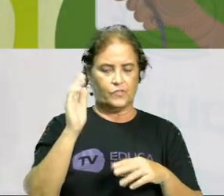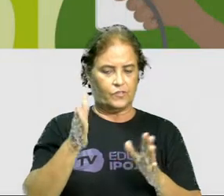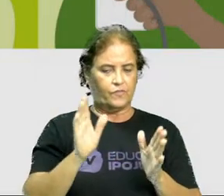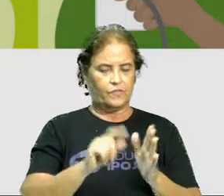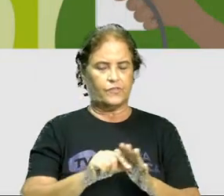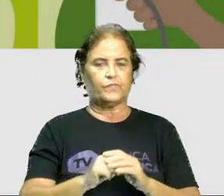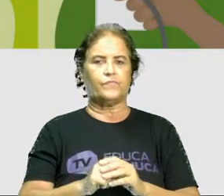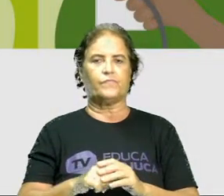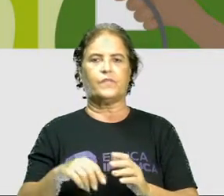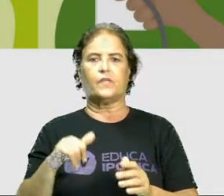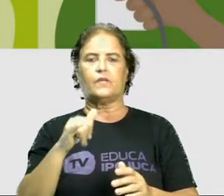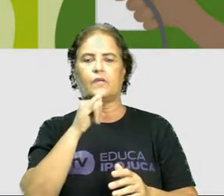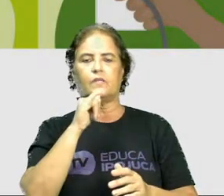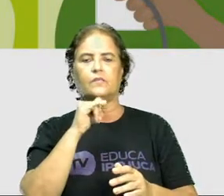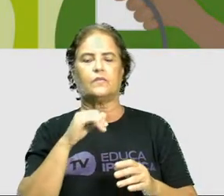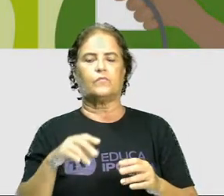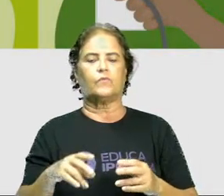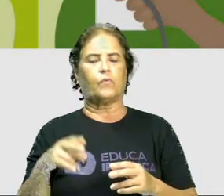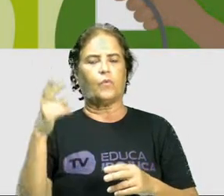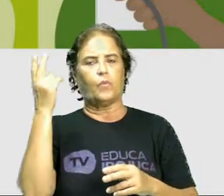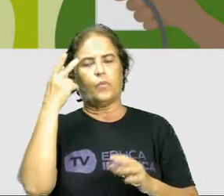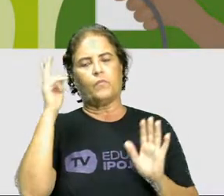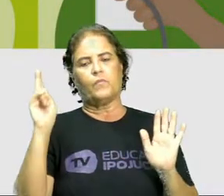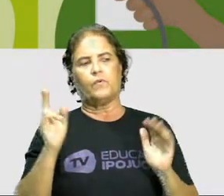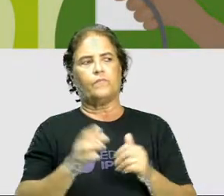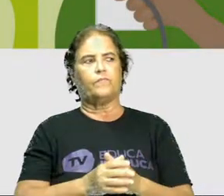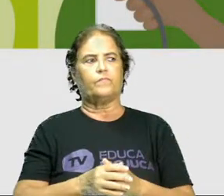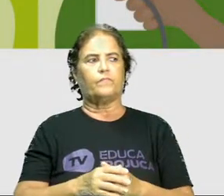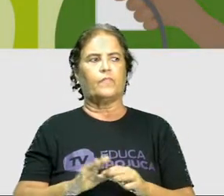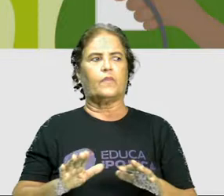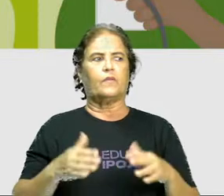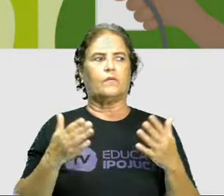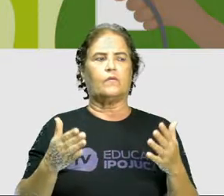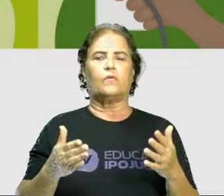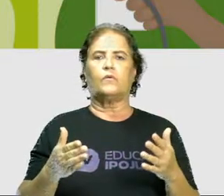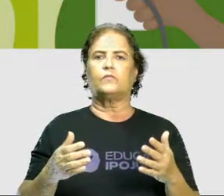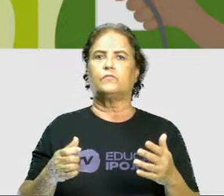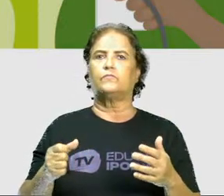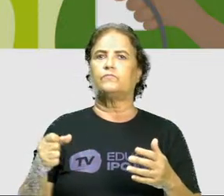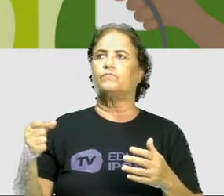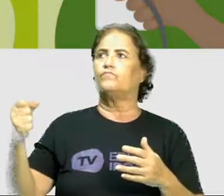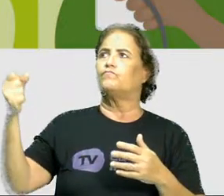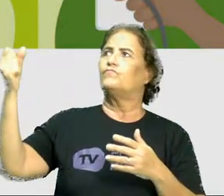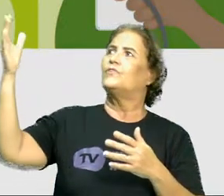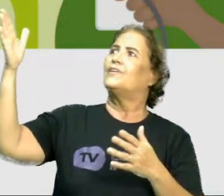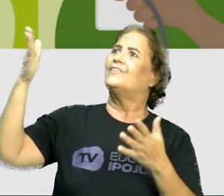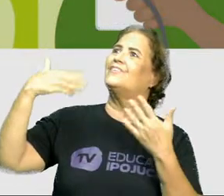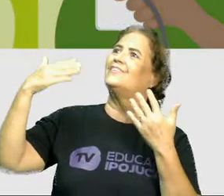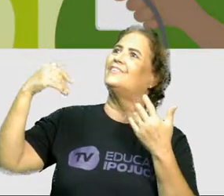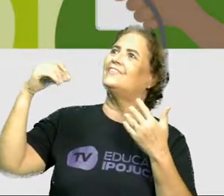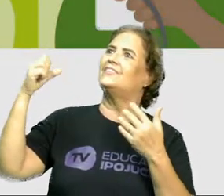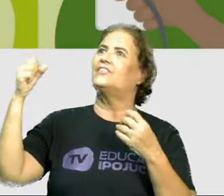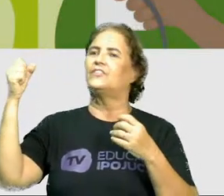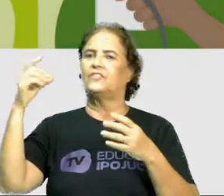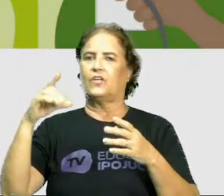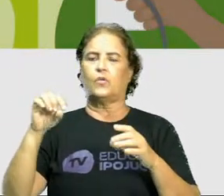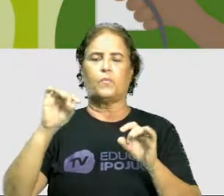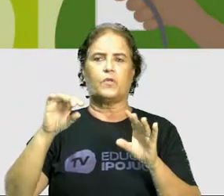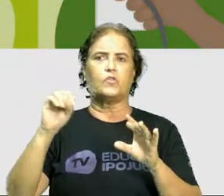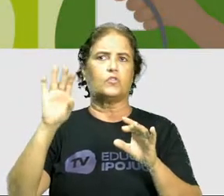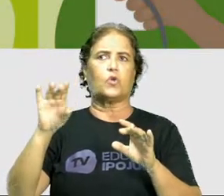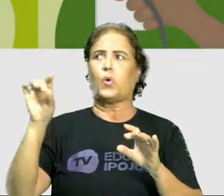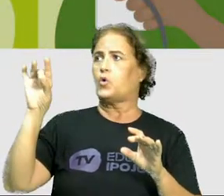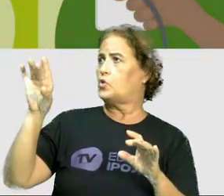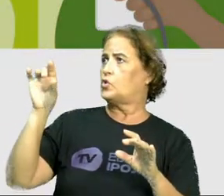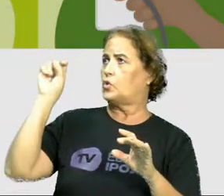Então, aqui eu tenho exemplos bem comuns. Por exemplo, quando eu instalar um aparelho de ar-condicionado na minha casa, eu tenho que ter um disjuntor só para ele.